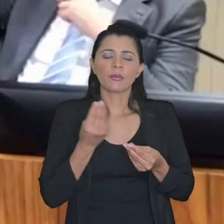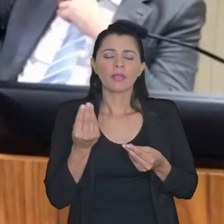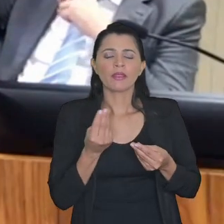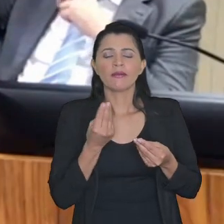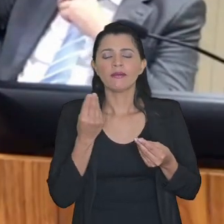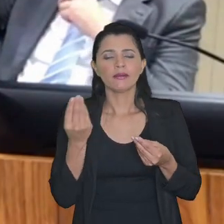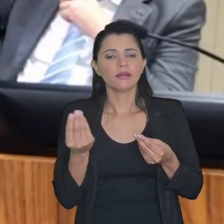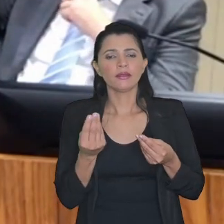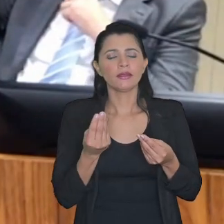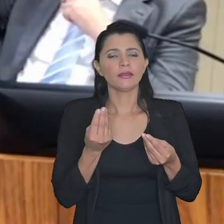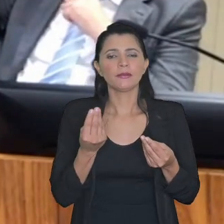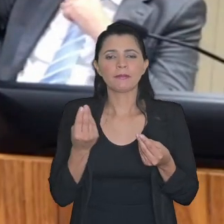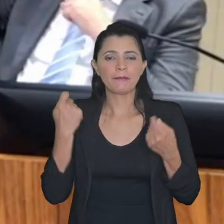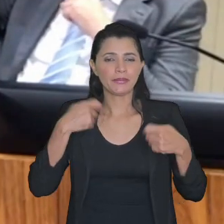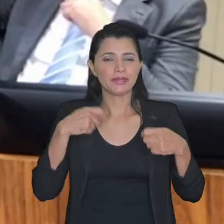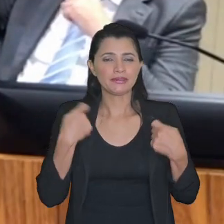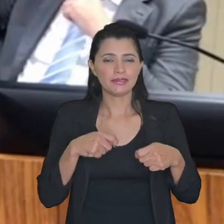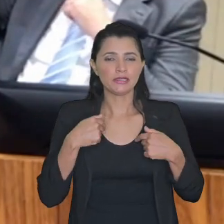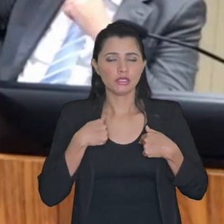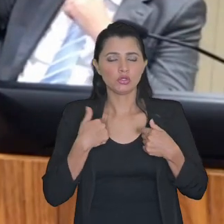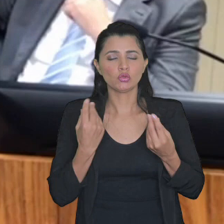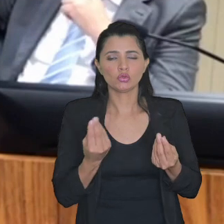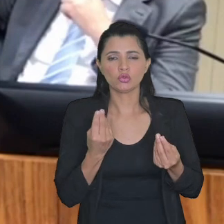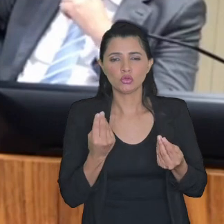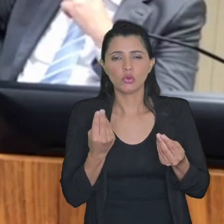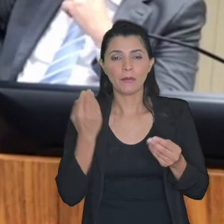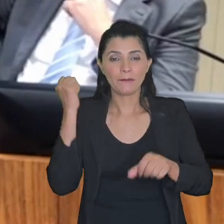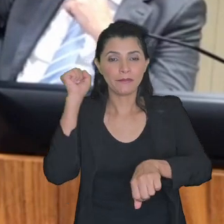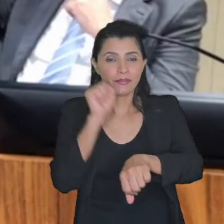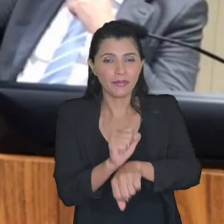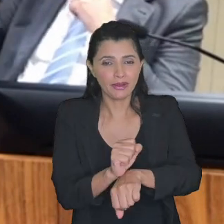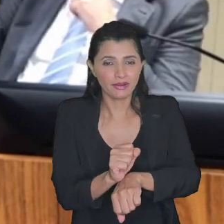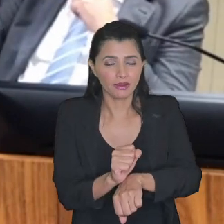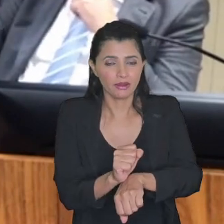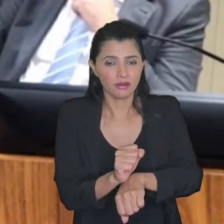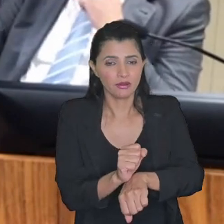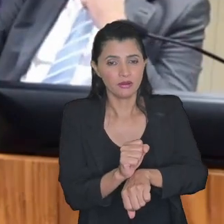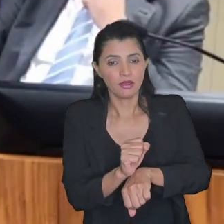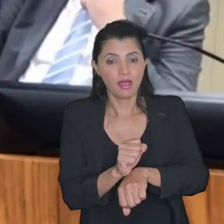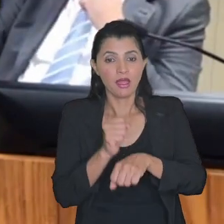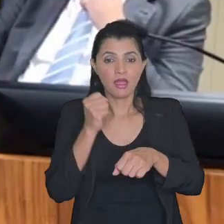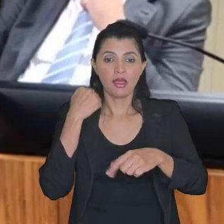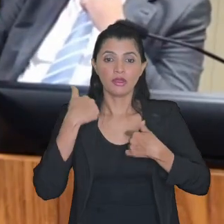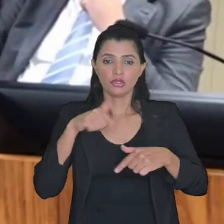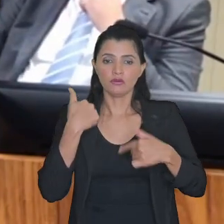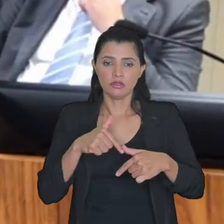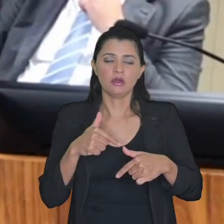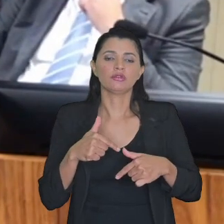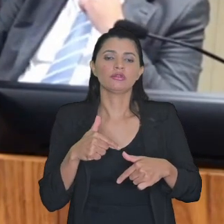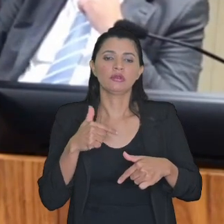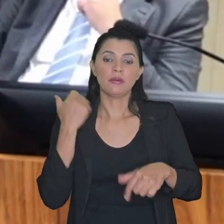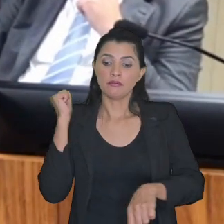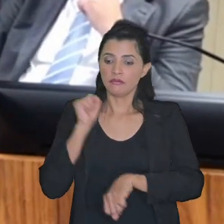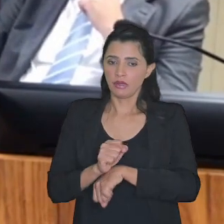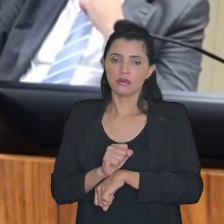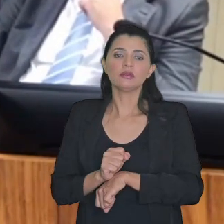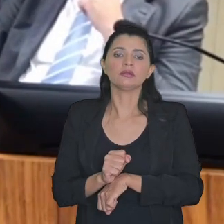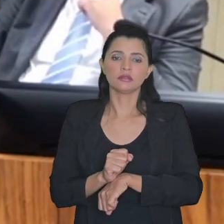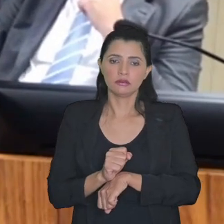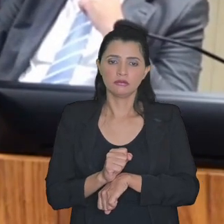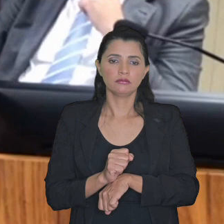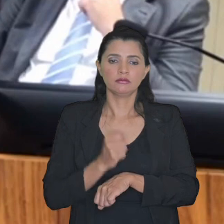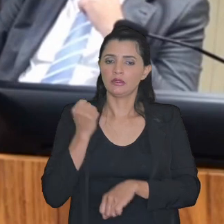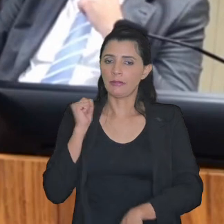que é preciso paralisar sobrestar a atividade expropriatória paralisa